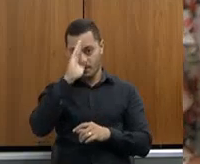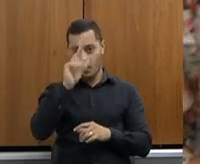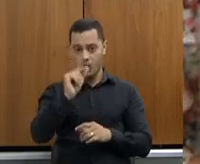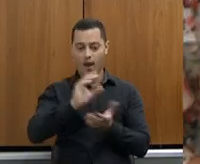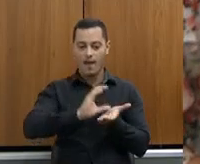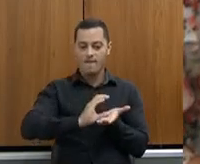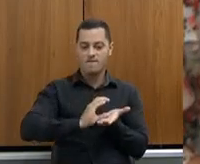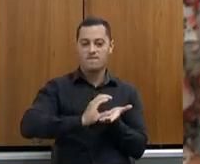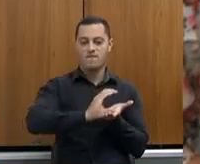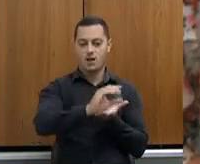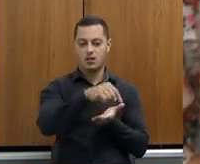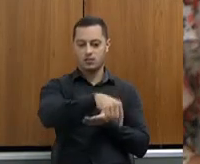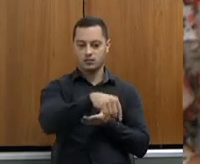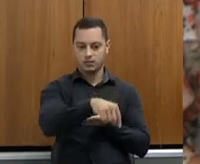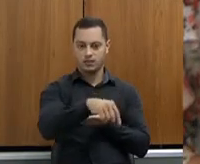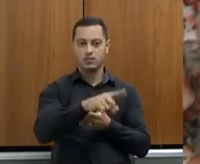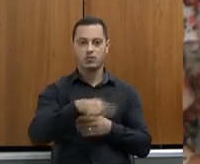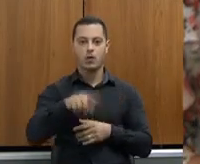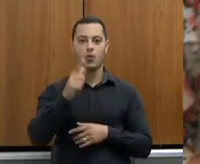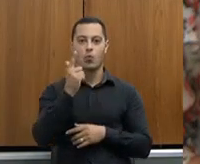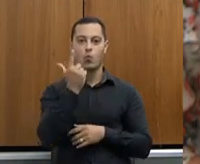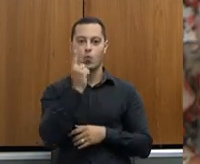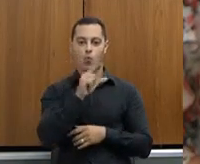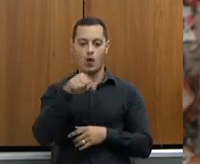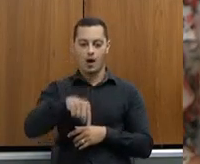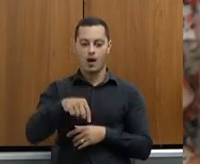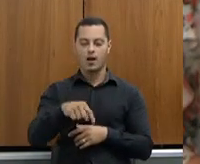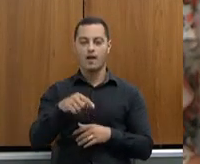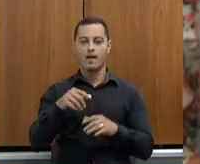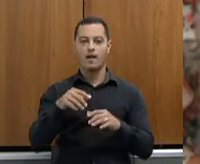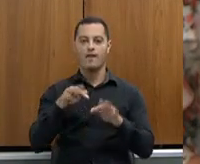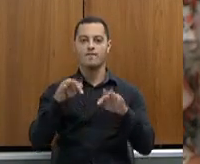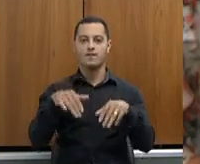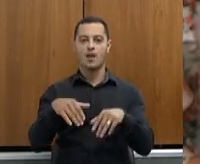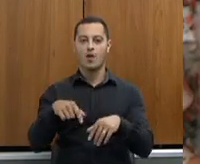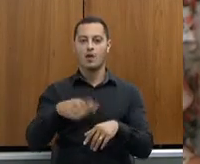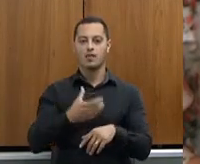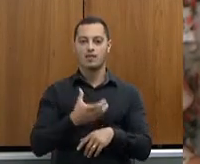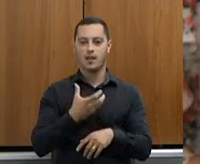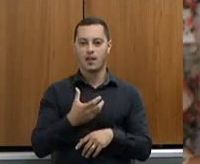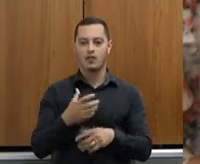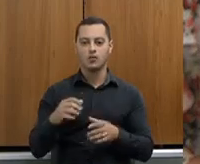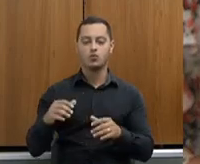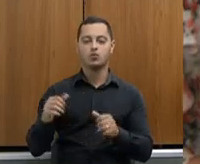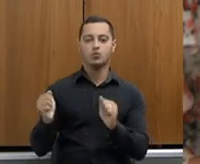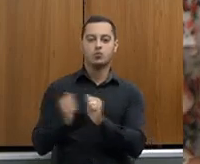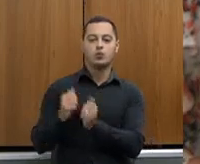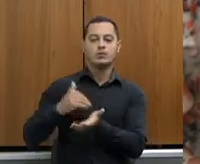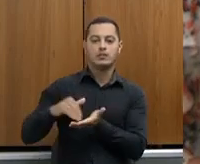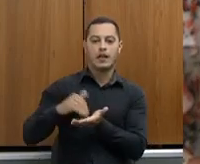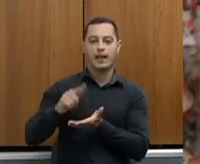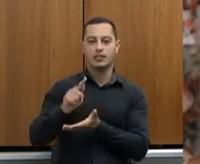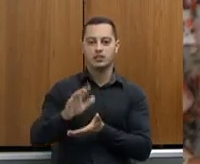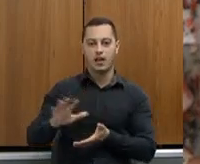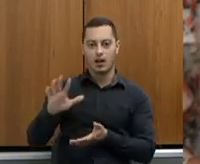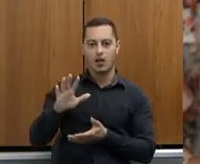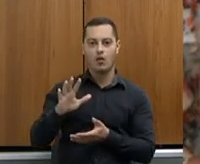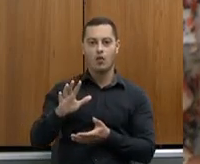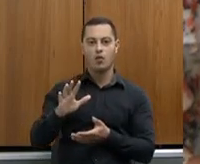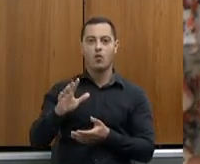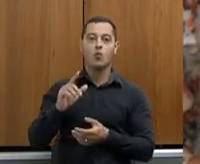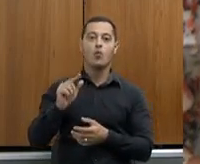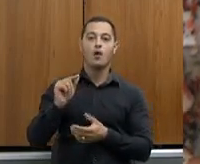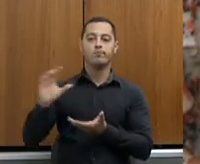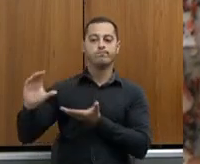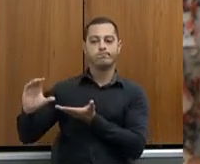na Epamig, nós conseguimos agora, no final do ano, junto à Secretaria de Planejamento e à Secretaria-Geral, a disponibilização de um recurso da ordem de 60